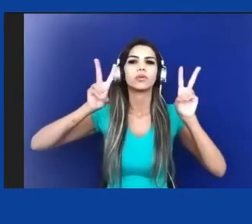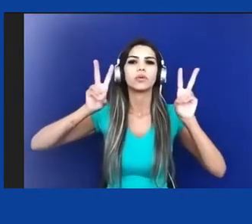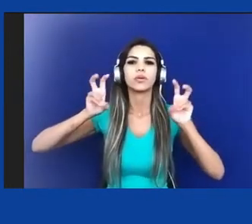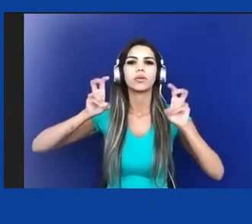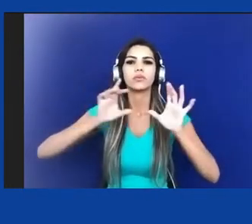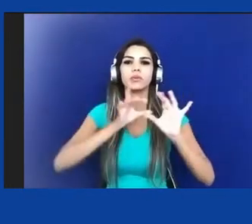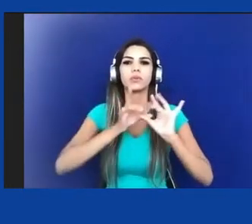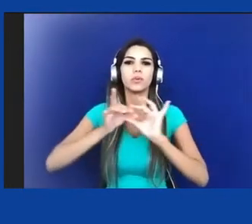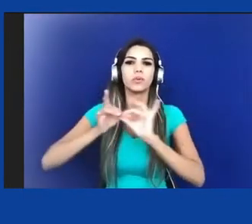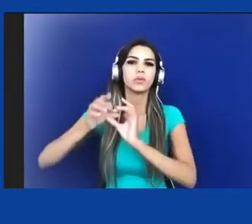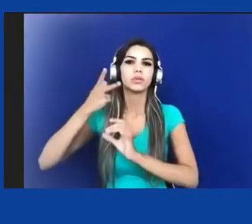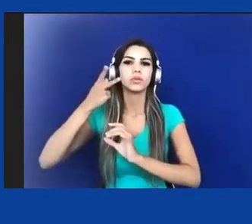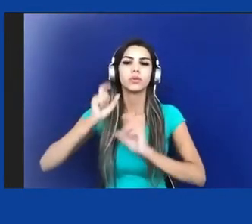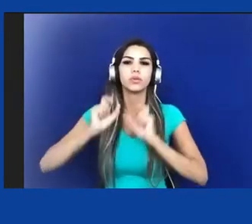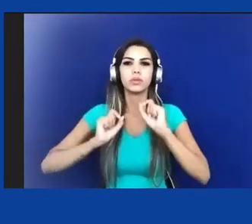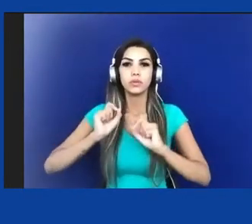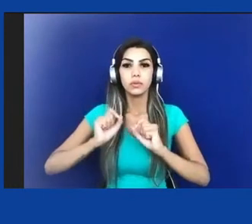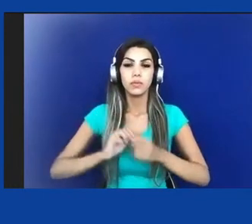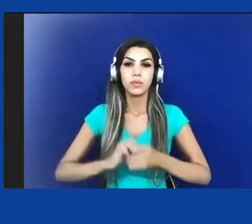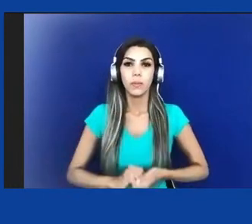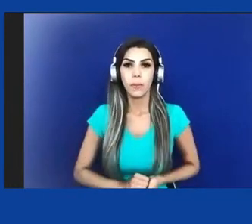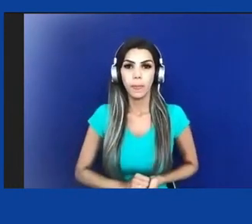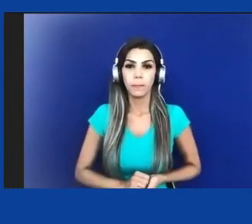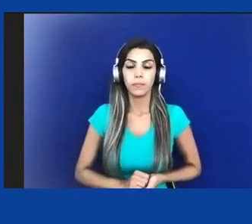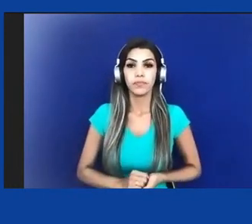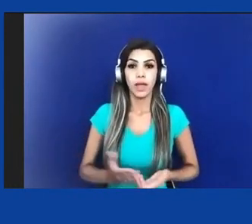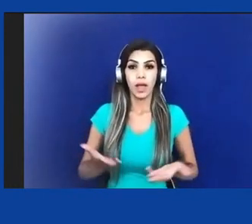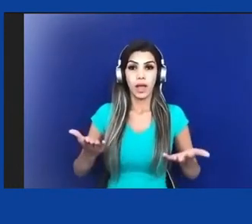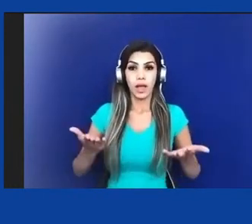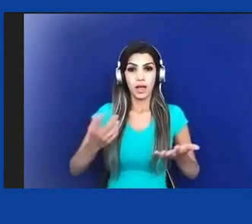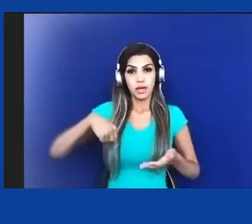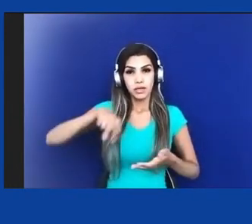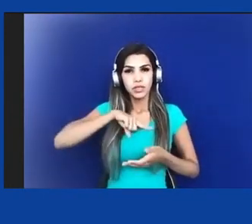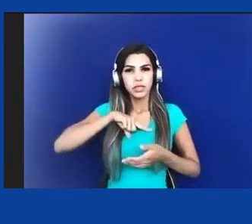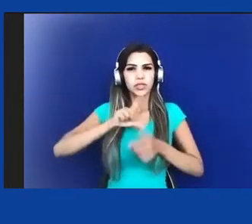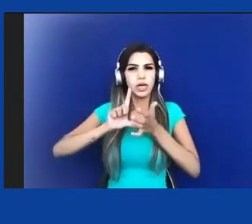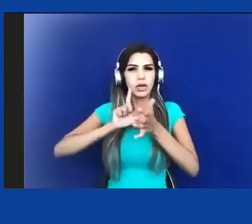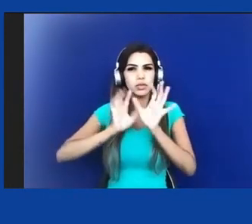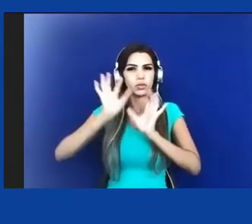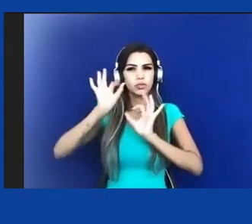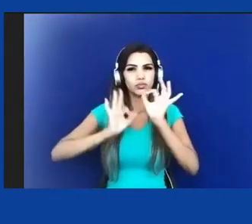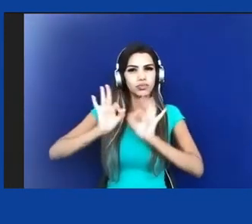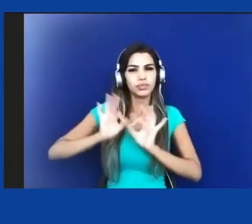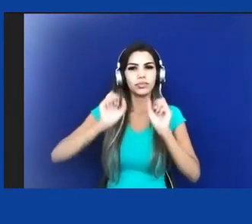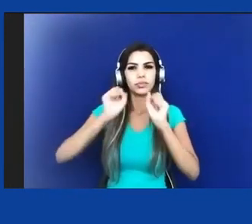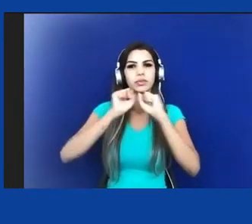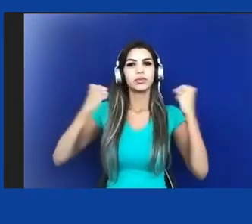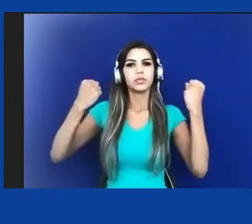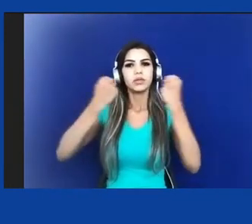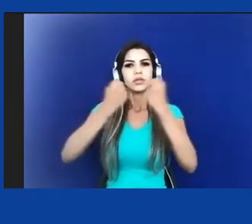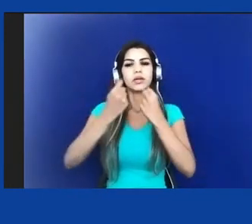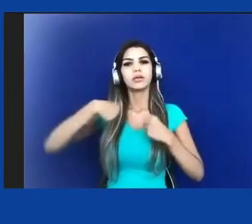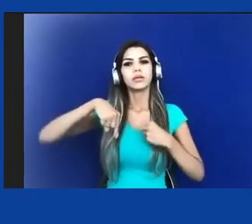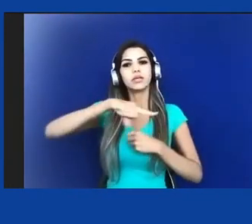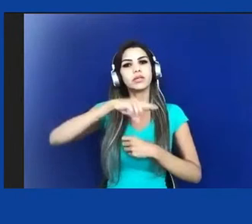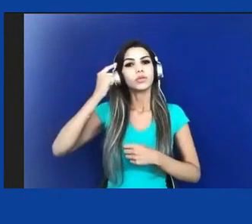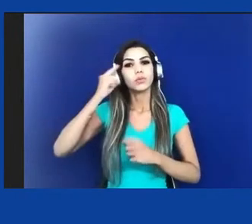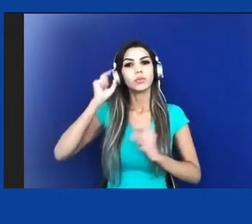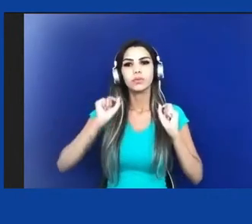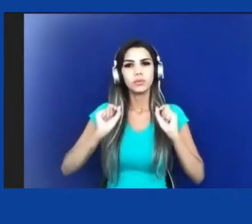Na hora de pensar esse seminário, nós pensamos algumas coisas. E uma das coisas que nós pensamos